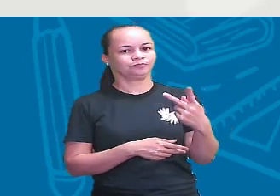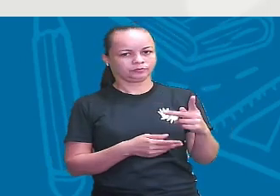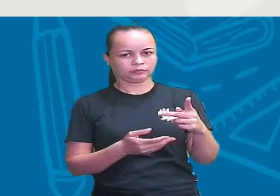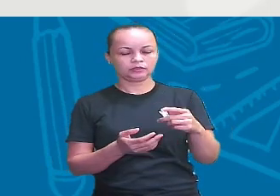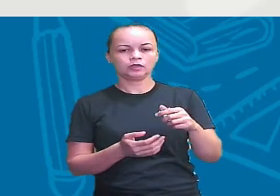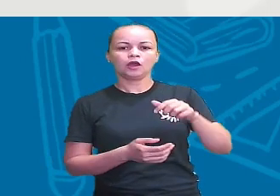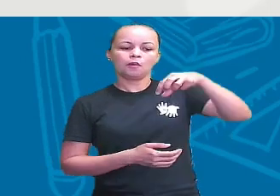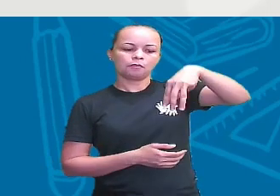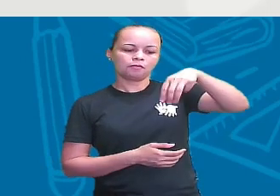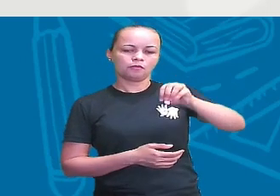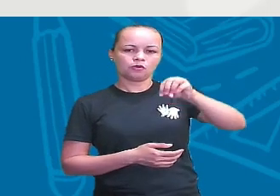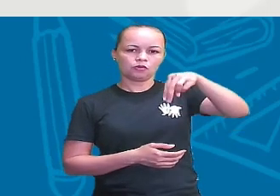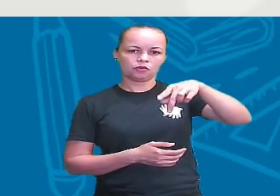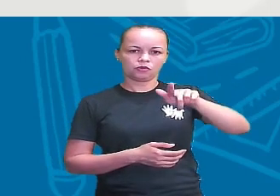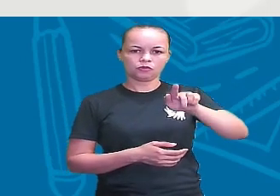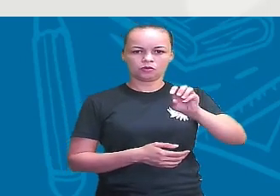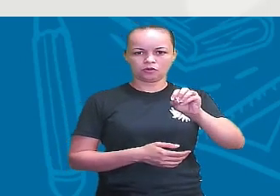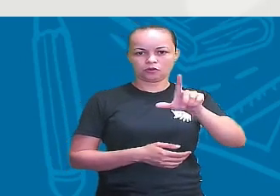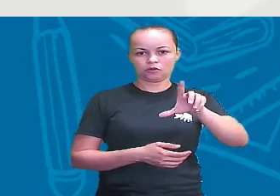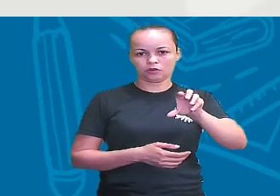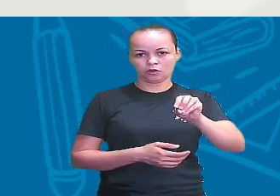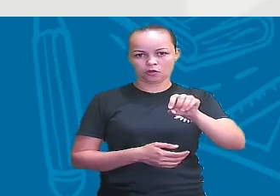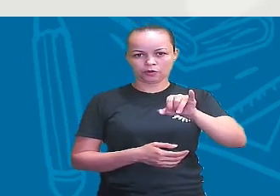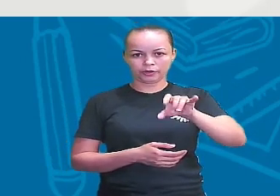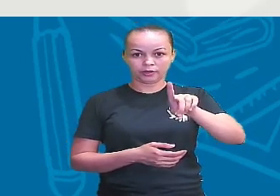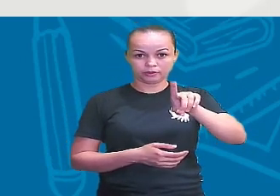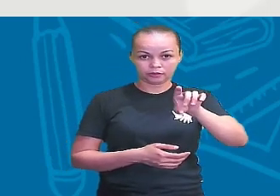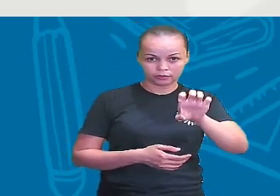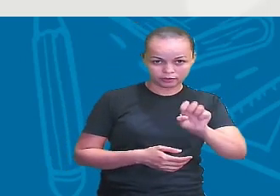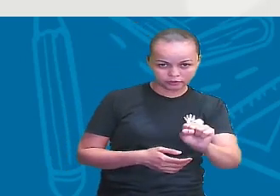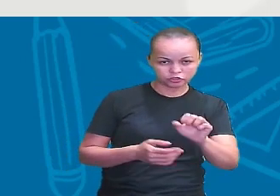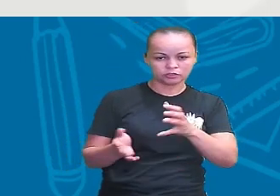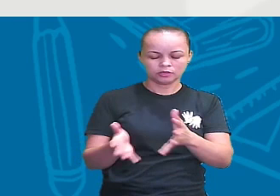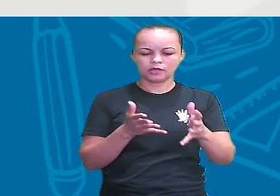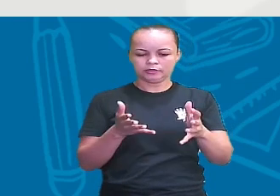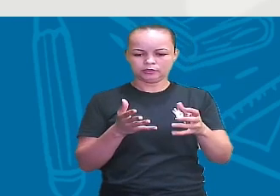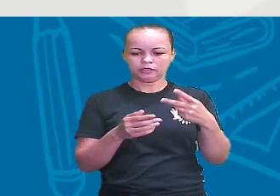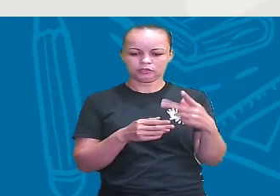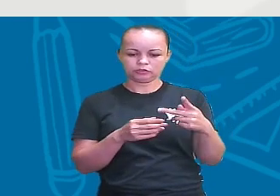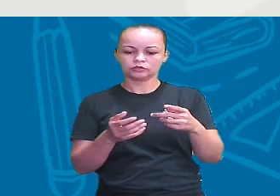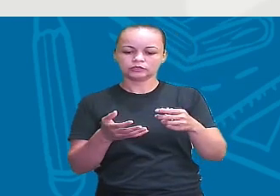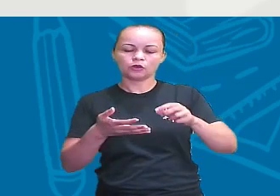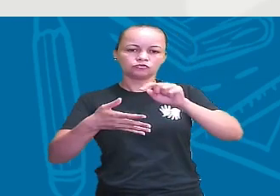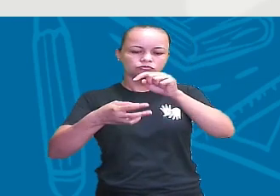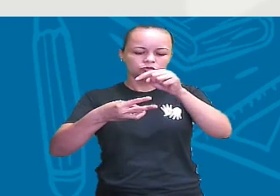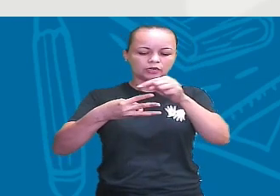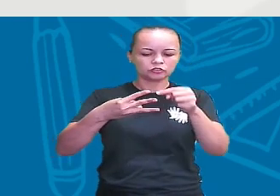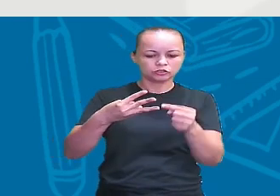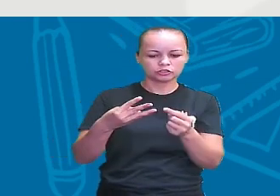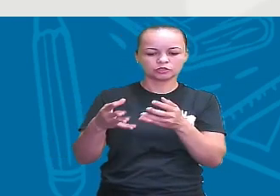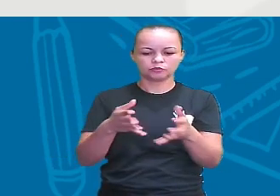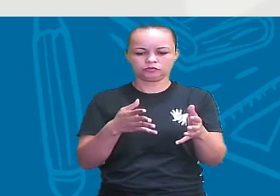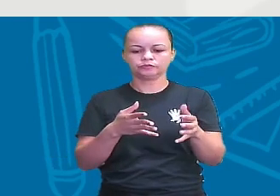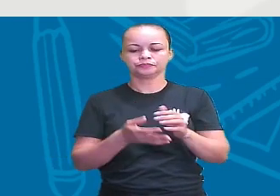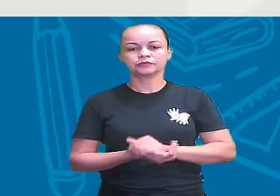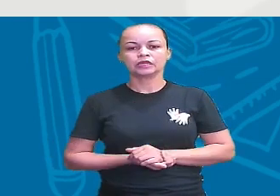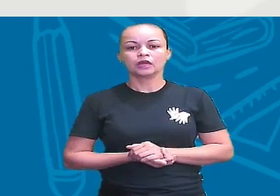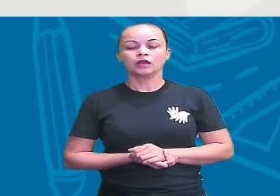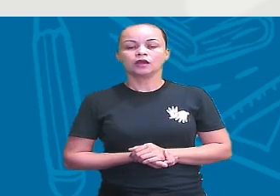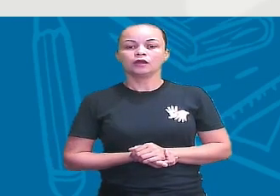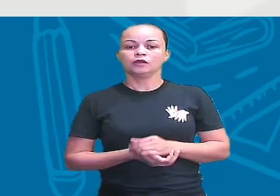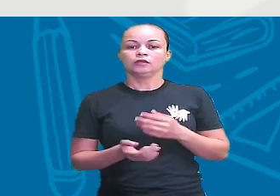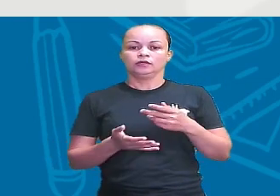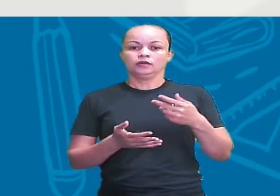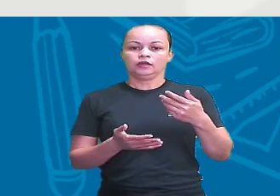mongoloides, que a gente chama, né? Que são os japoneses, os chineses, os mongóis e os coreanos. Então, por conta disso, os